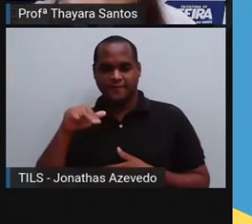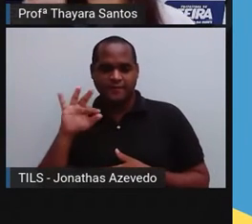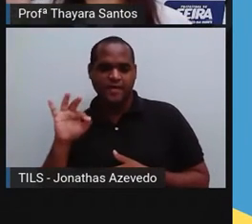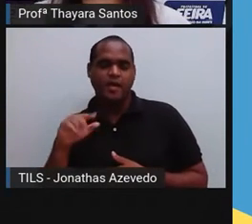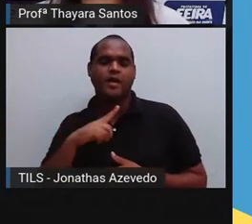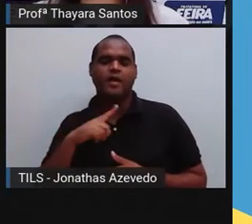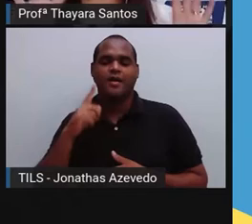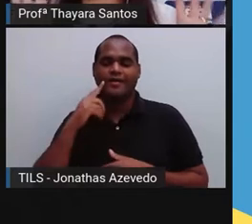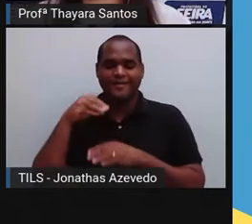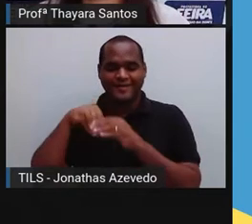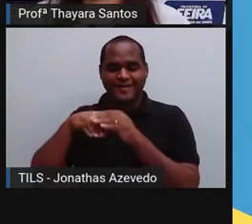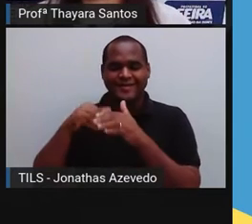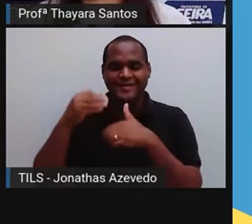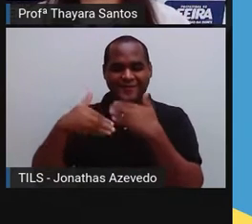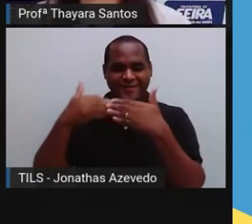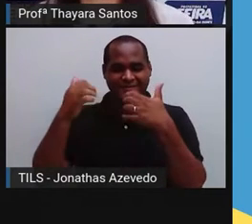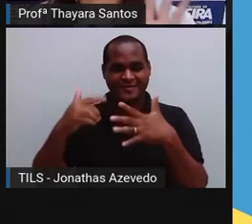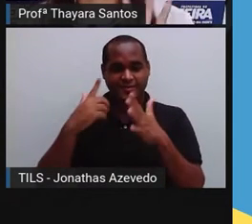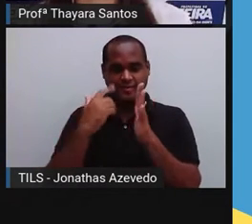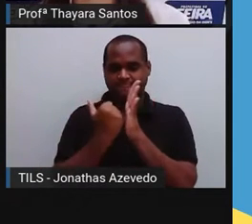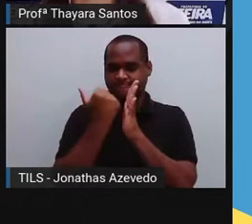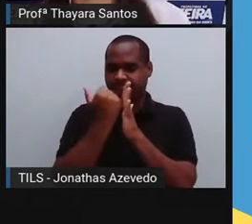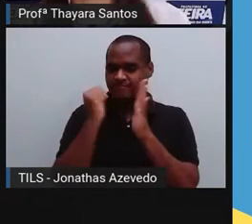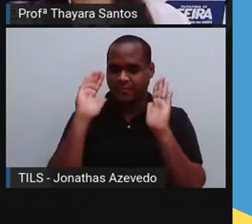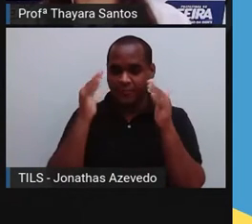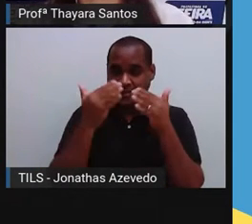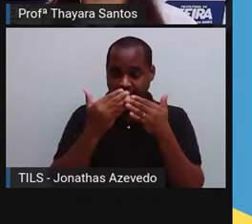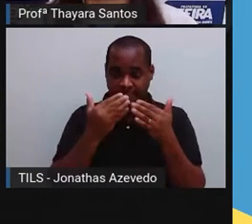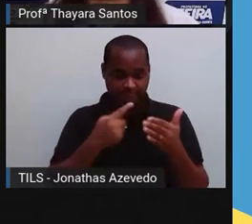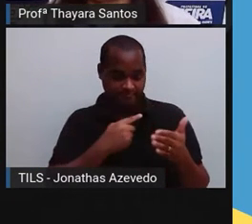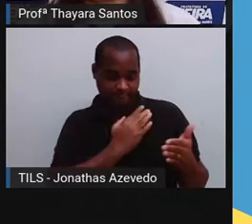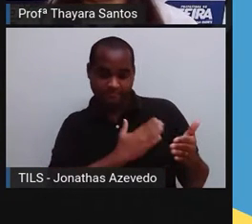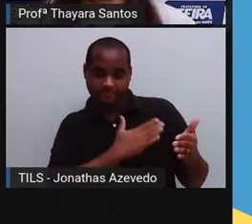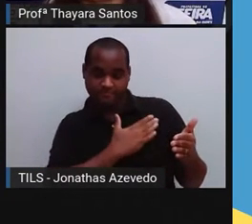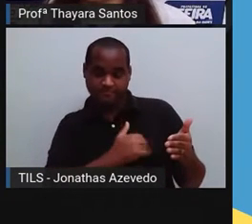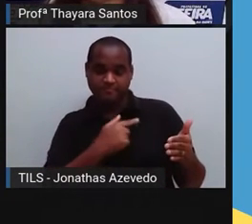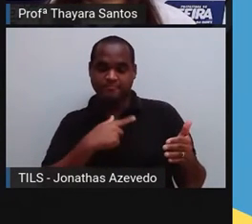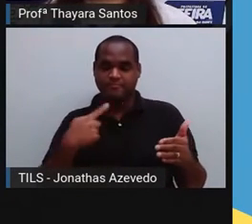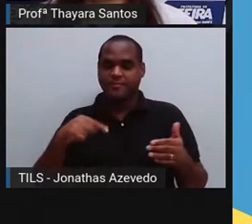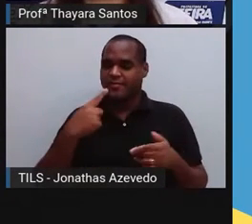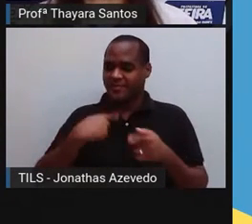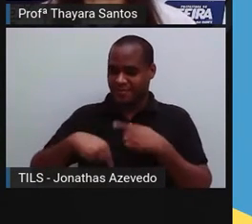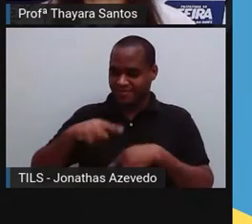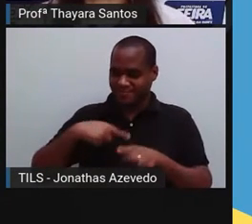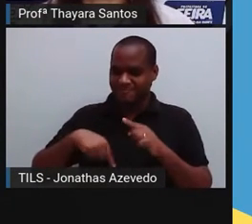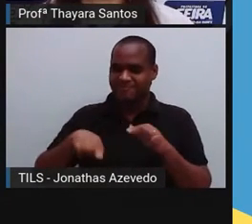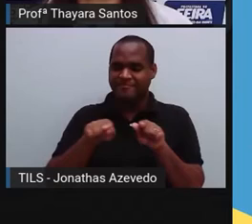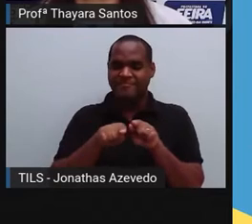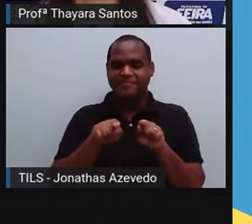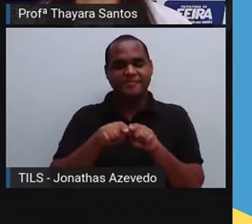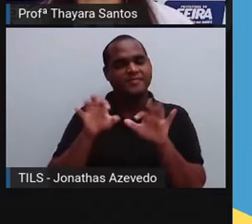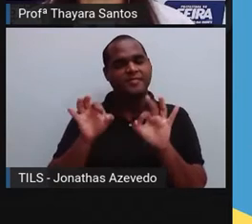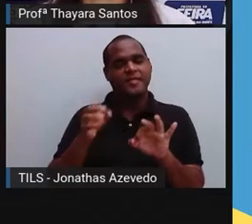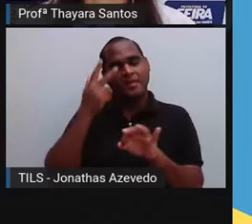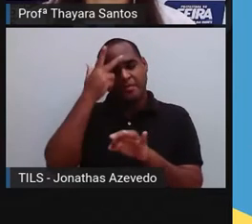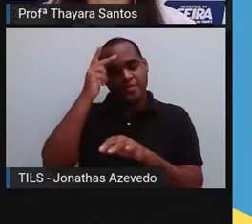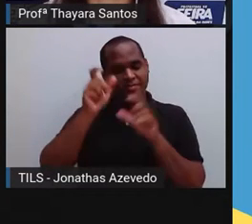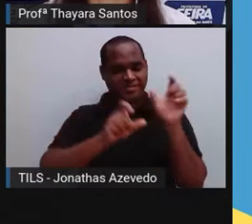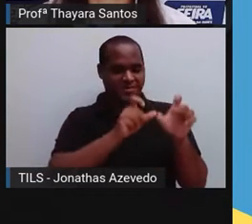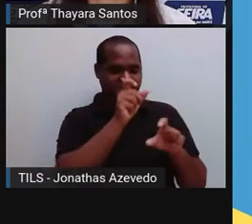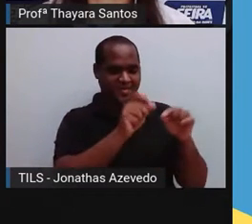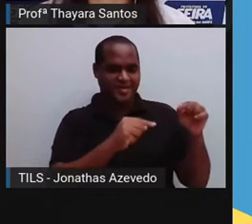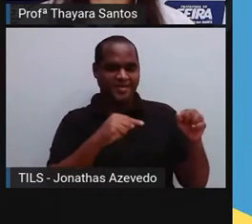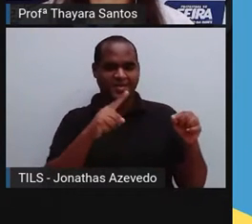vamos guardar isso para depois. Agora a gente foca no coração e nos vasos sanguíneos, certo? No caso dos seres humanos, a gente